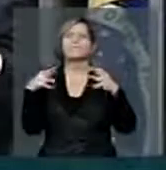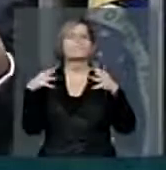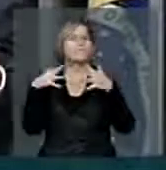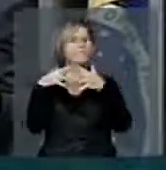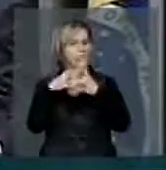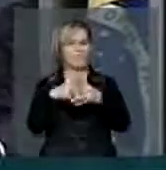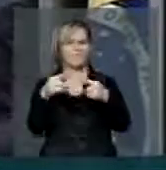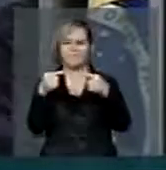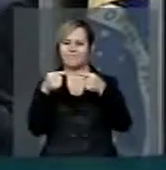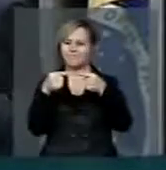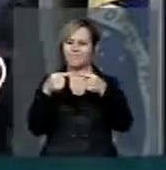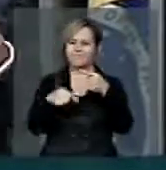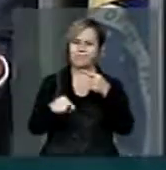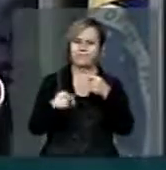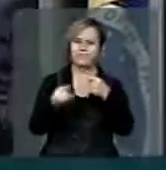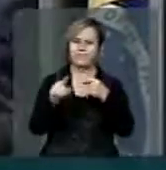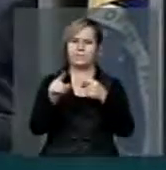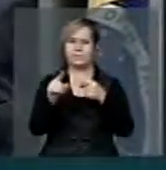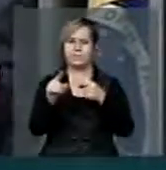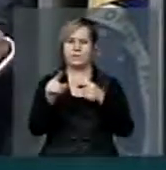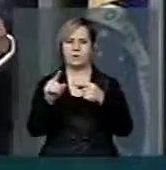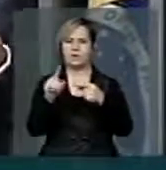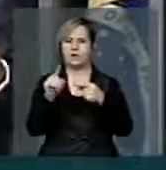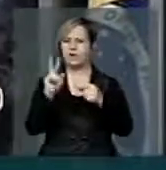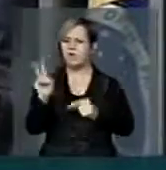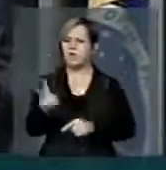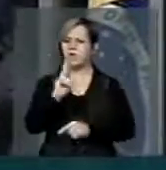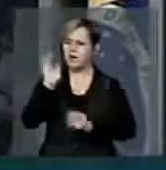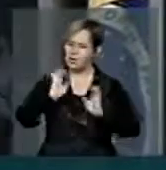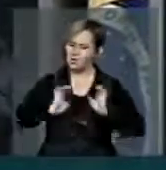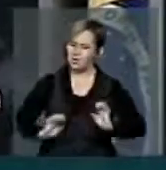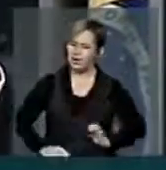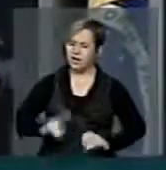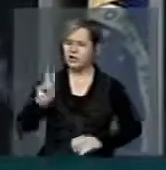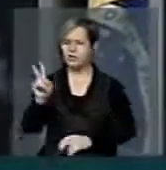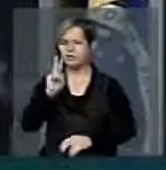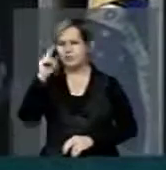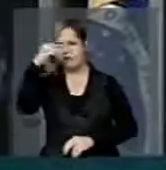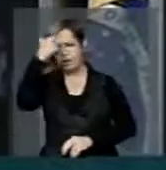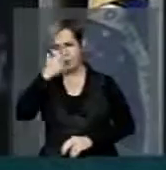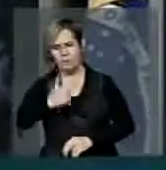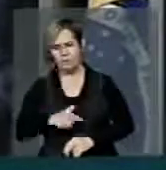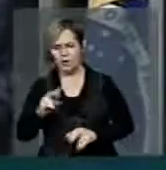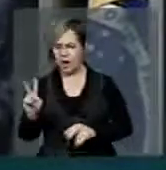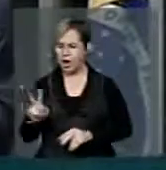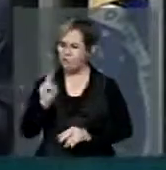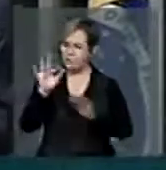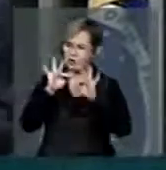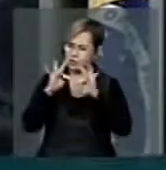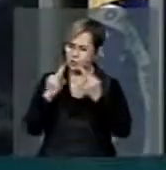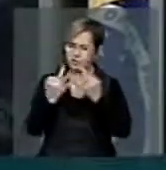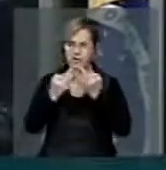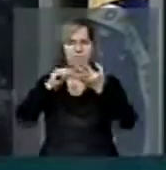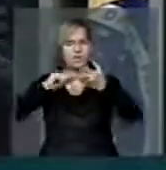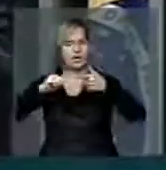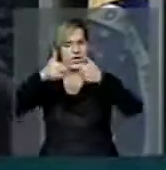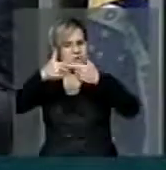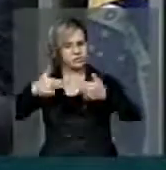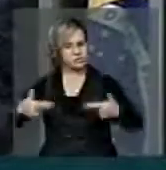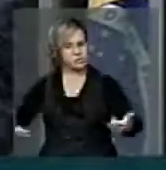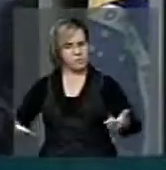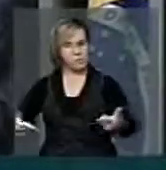desconstrução de valores éticos, valores morais, da família, etc. Então ele